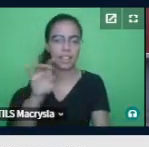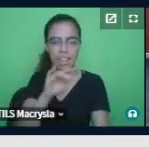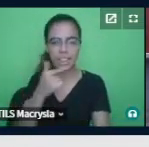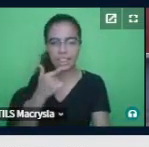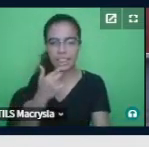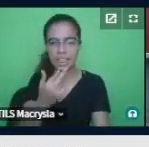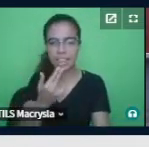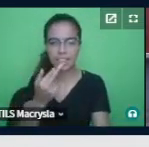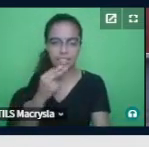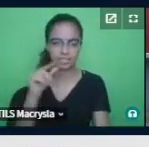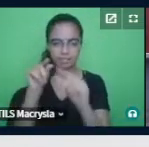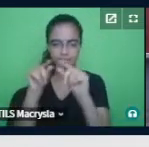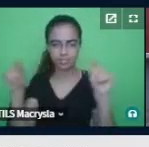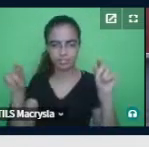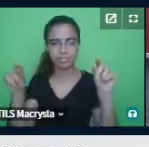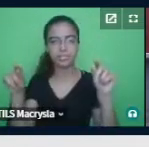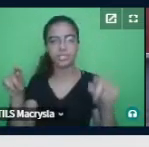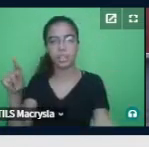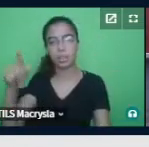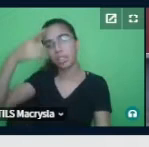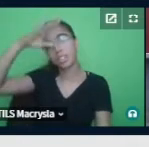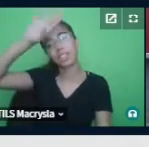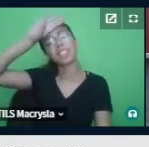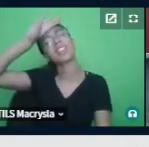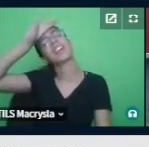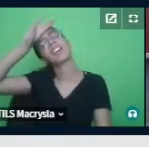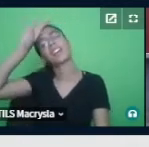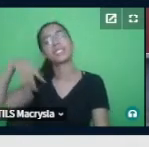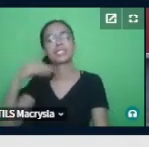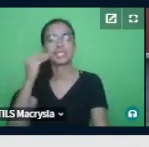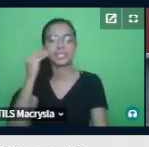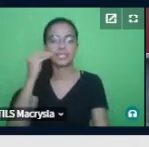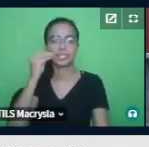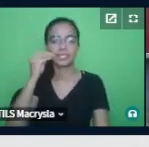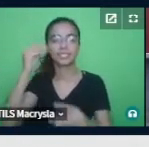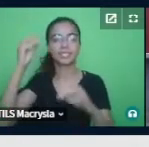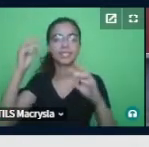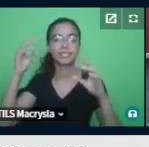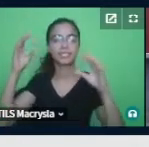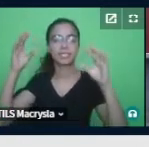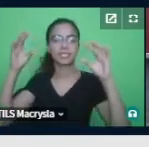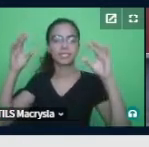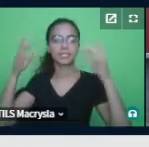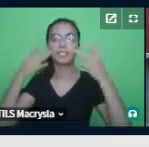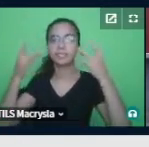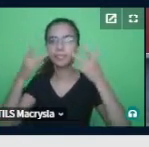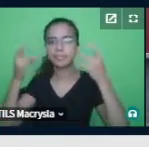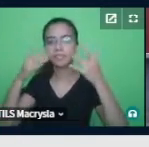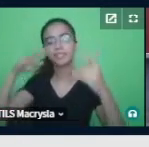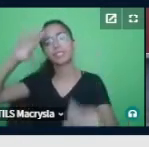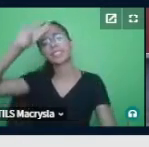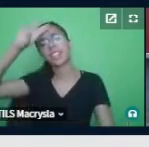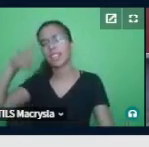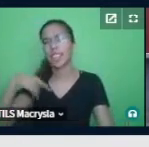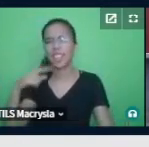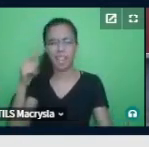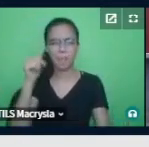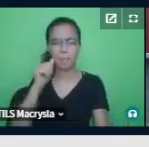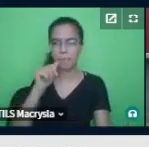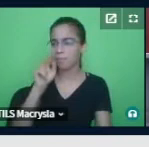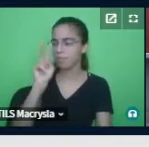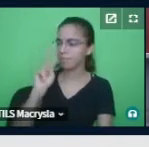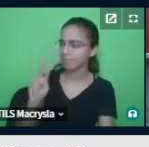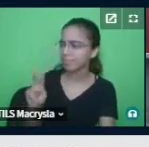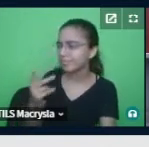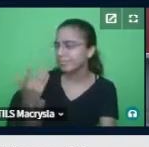coloco a mão na testa, ah, I'm tired, e e ela faz assim, com quem diz, não estou entendendo nada, né, e